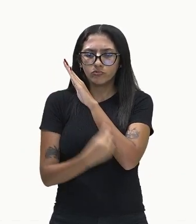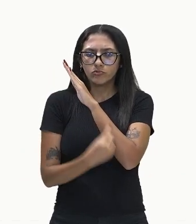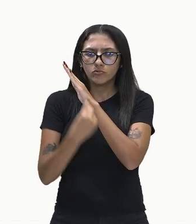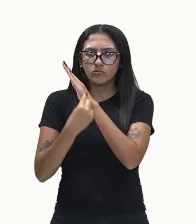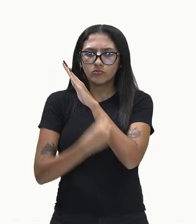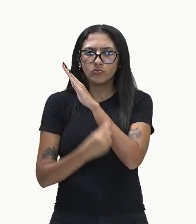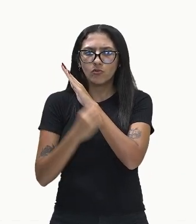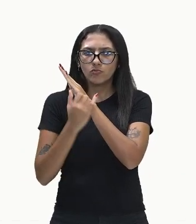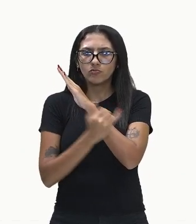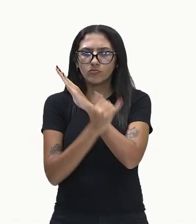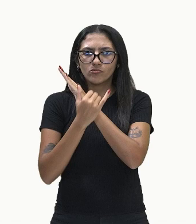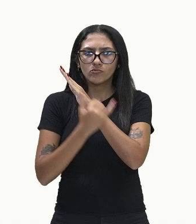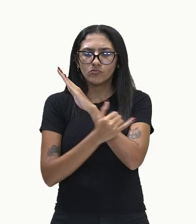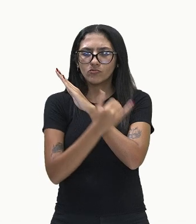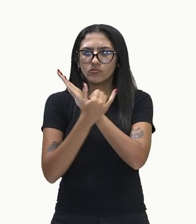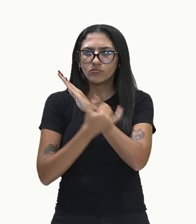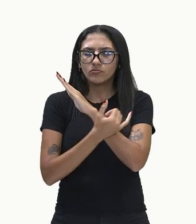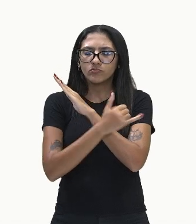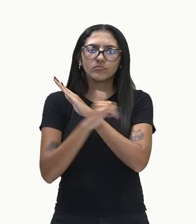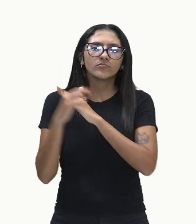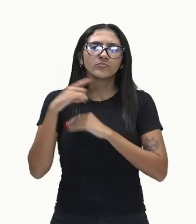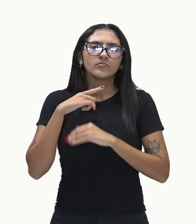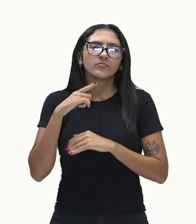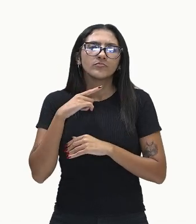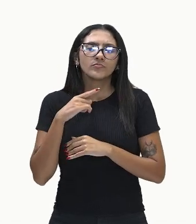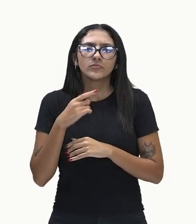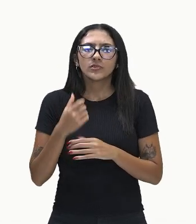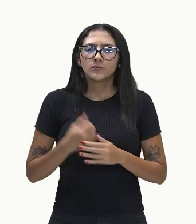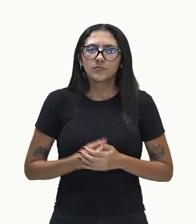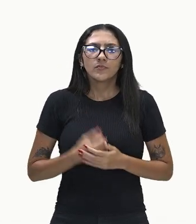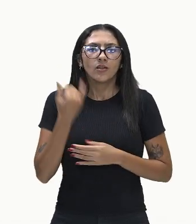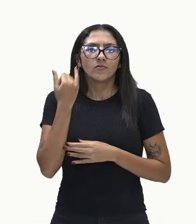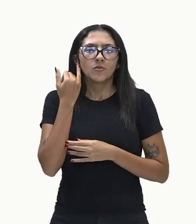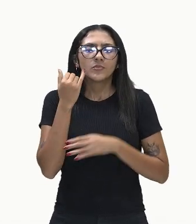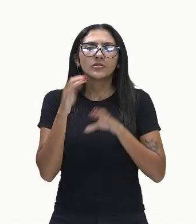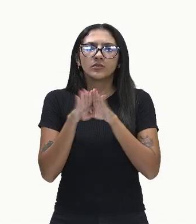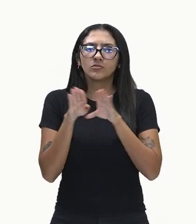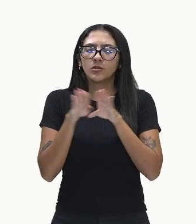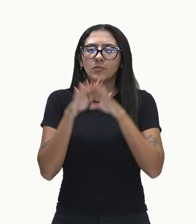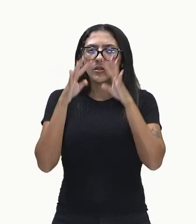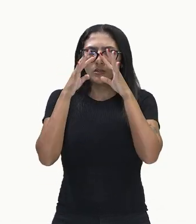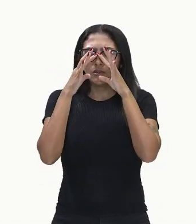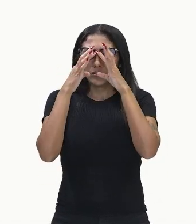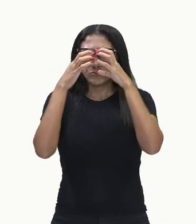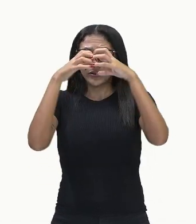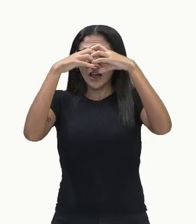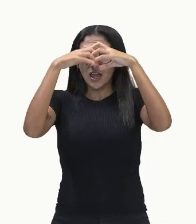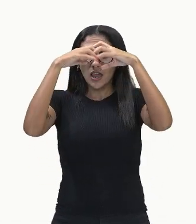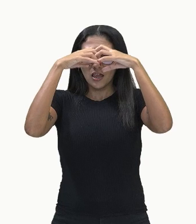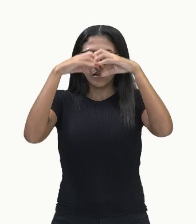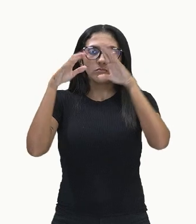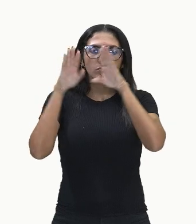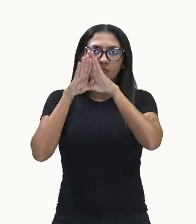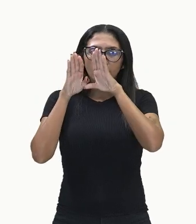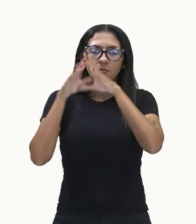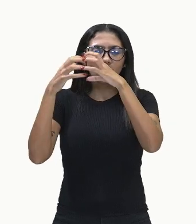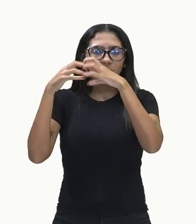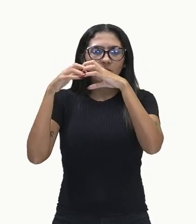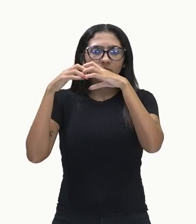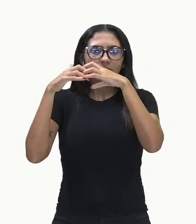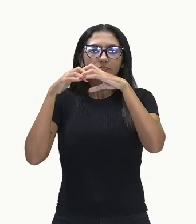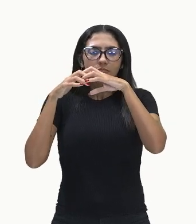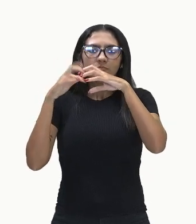E com isso, serão levados até o nosso sistema nervoso, né, serão levados até o nosso sistema nervoso,